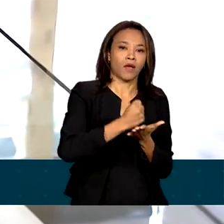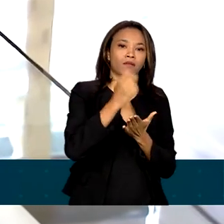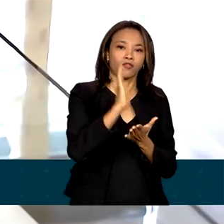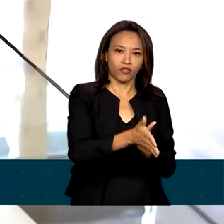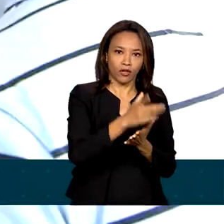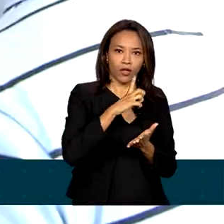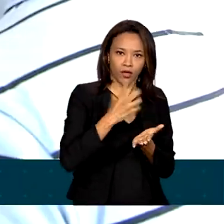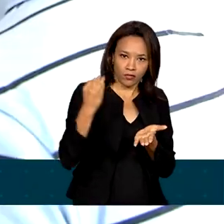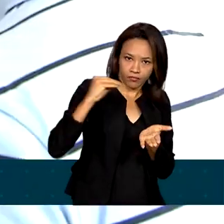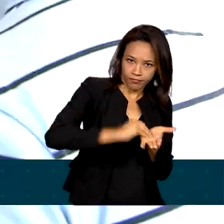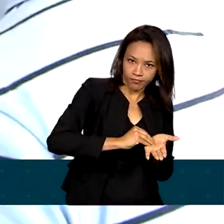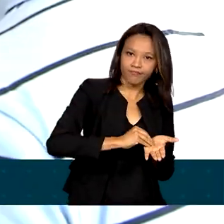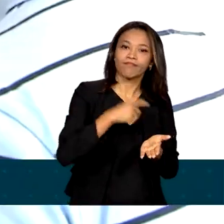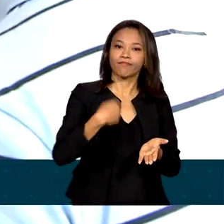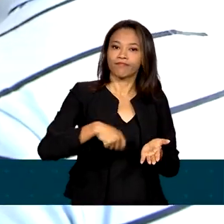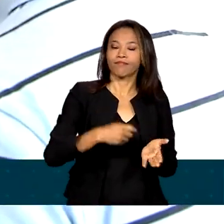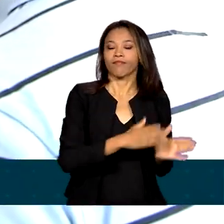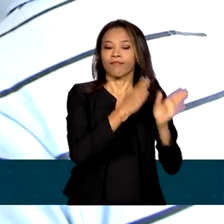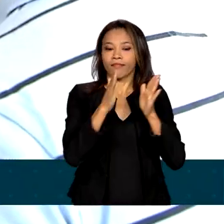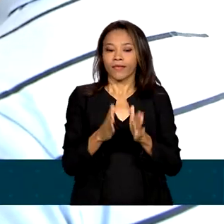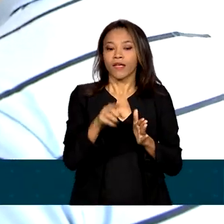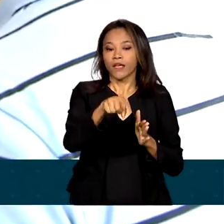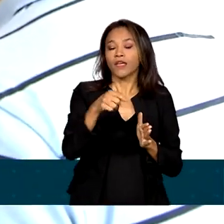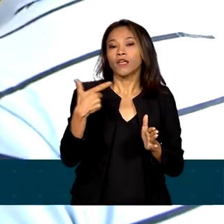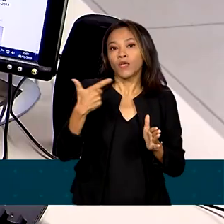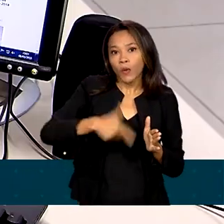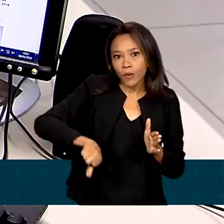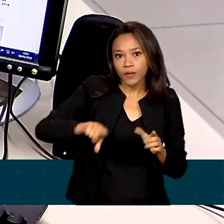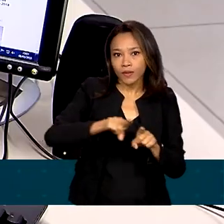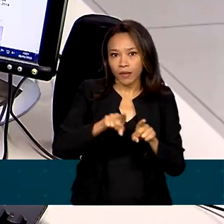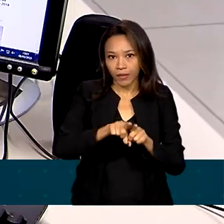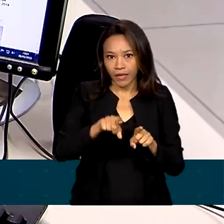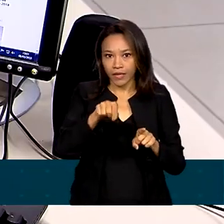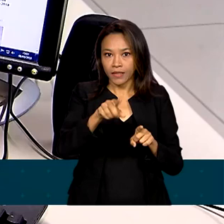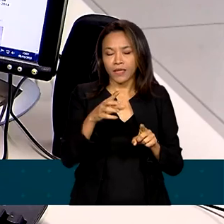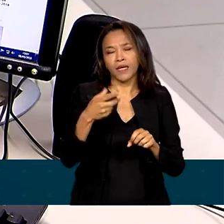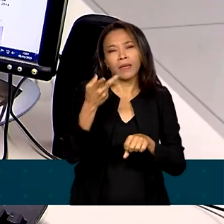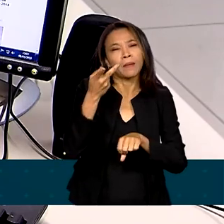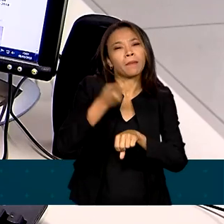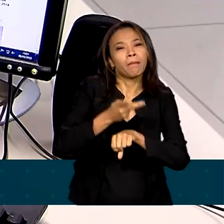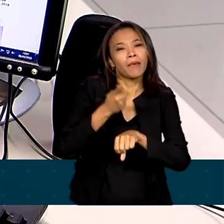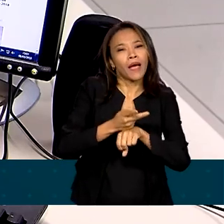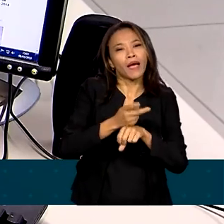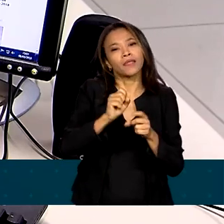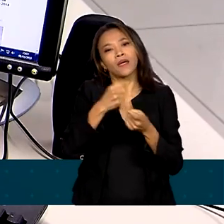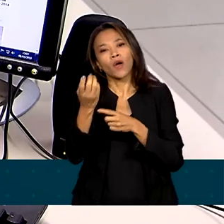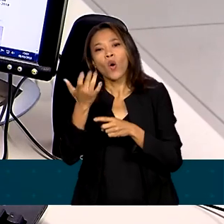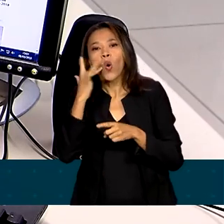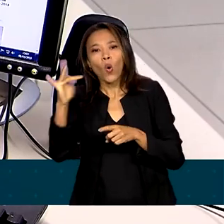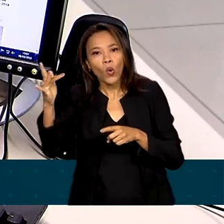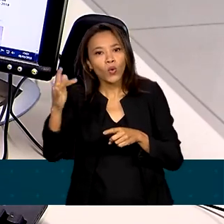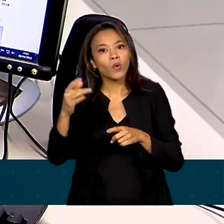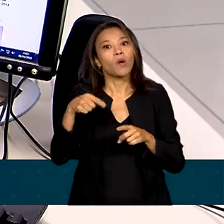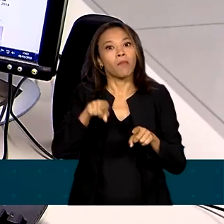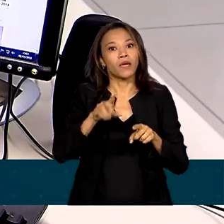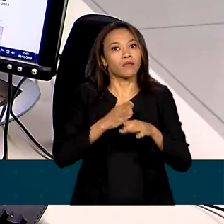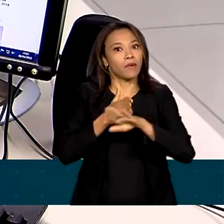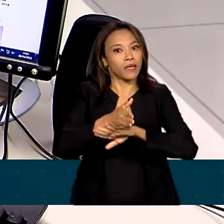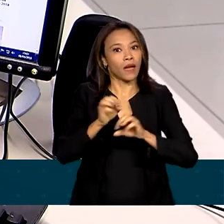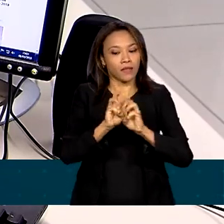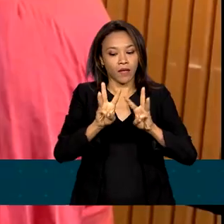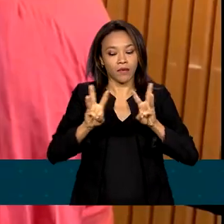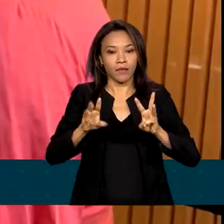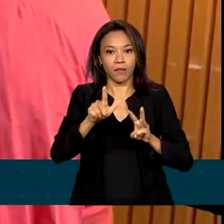-preenchida, basta autenticar a conta gov.br nos níveis prata ou ouro. Já para fazer e transmitir a declaração via